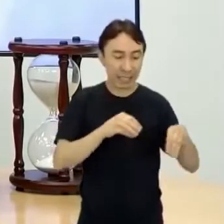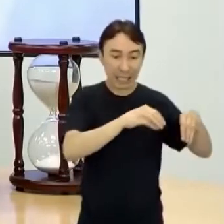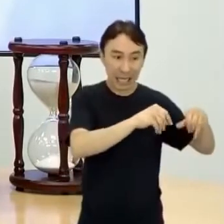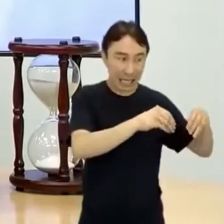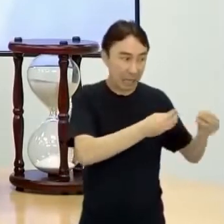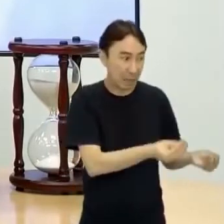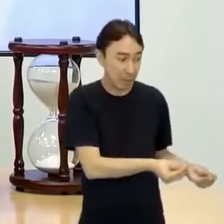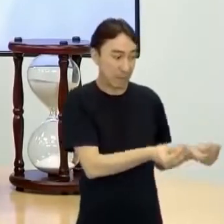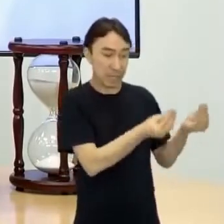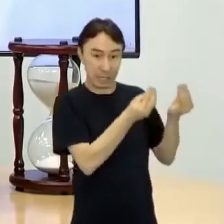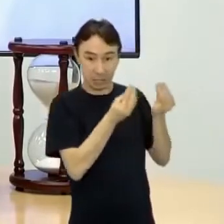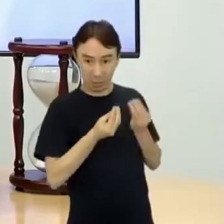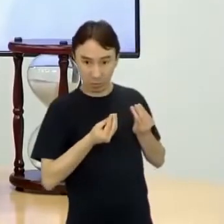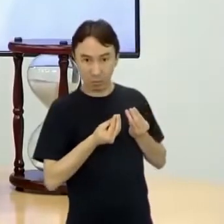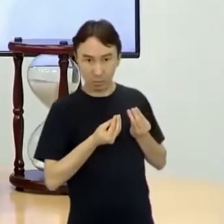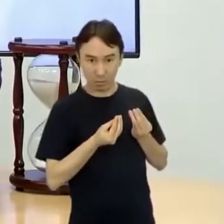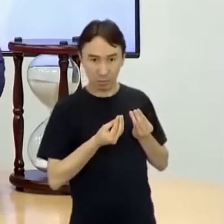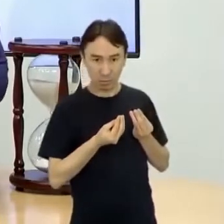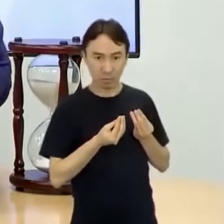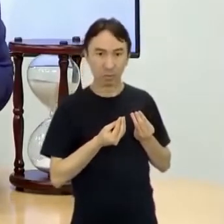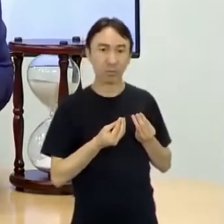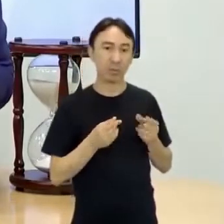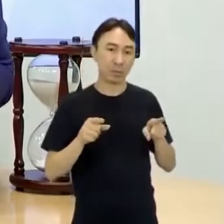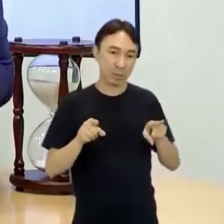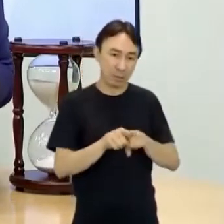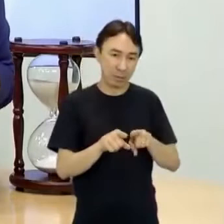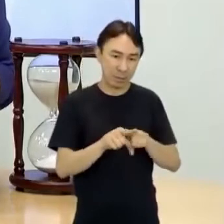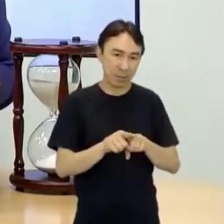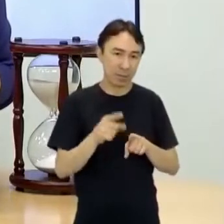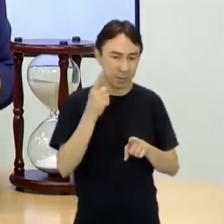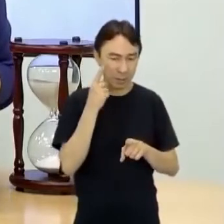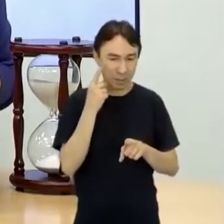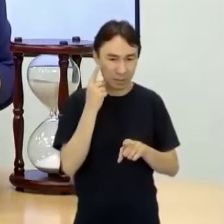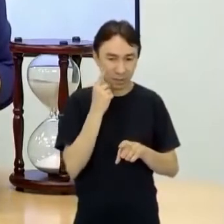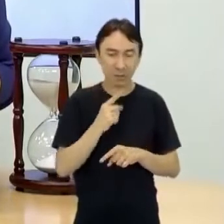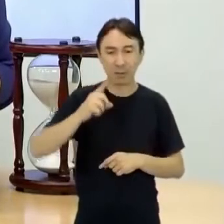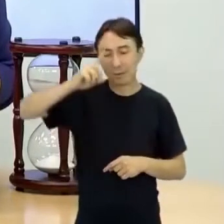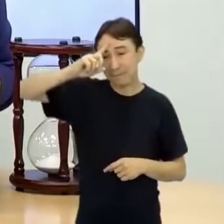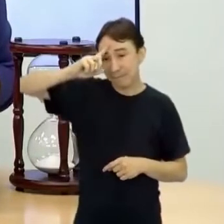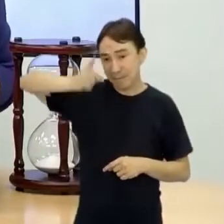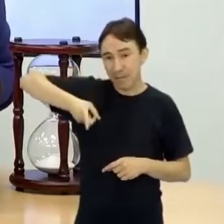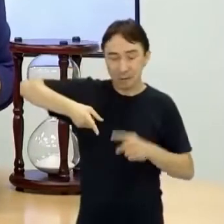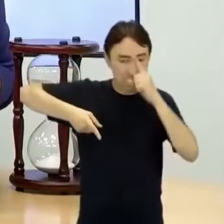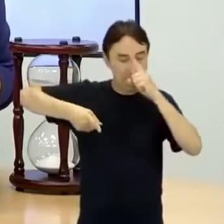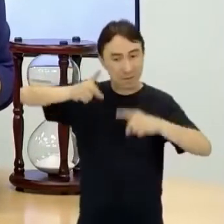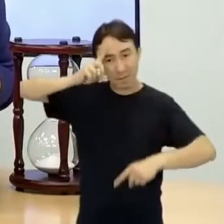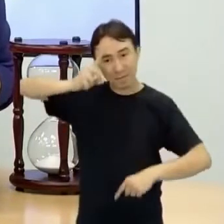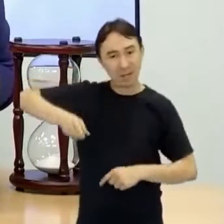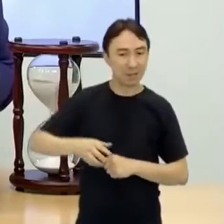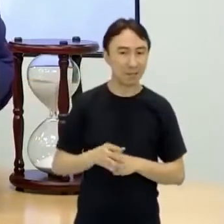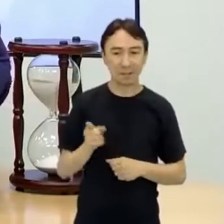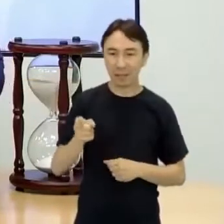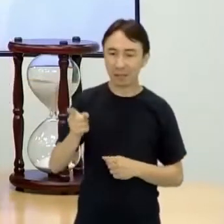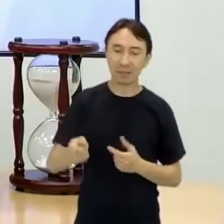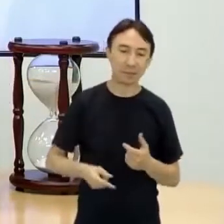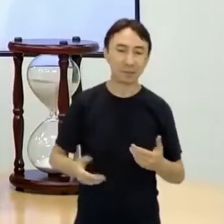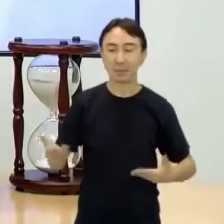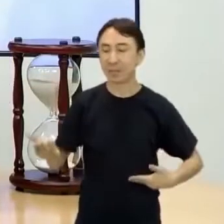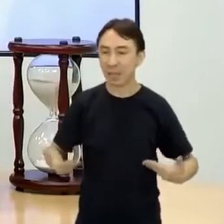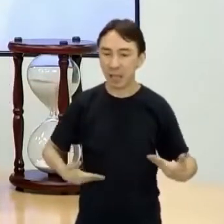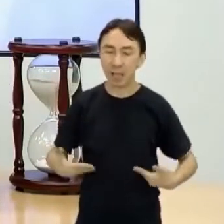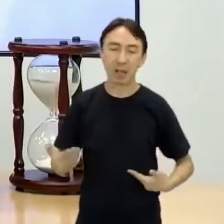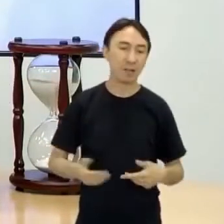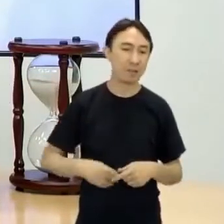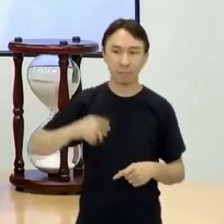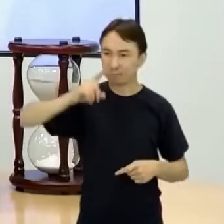ele é senhor desse feudo aqui, ó. Ele manda em tudo aqui, ó. Ele manda nos servos, ele manda na terra.